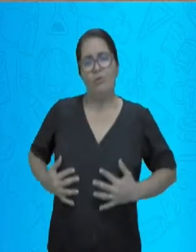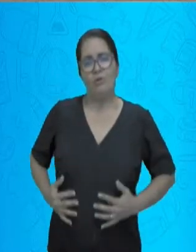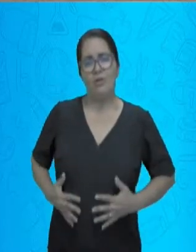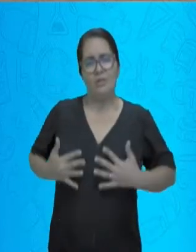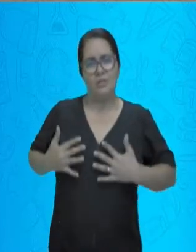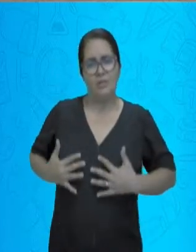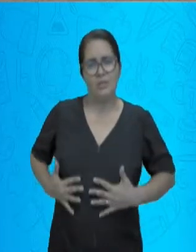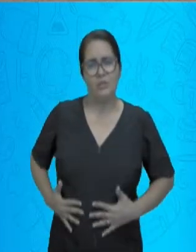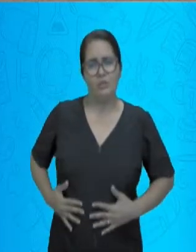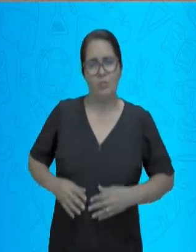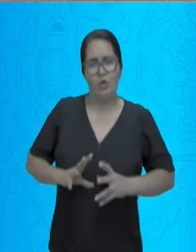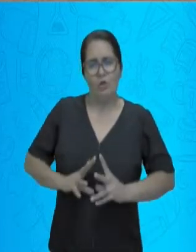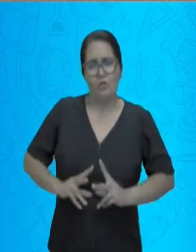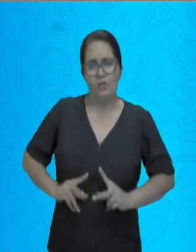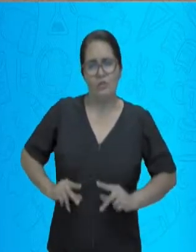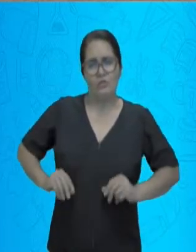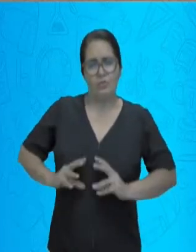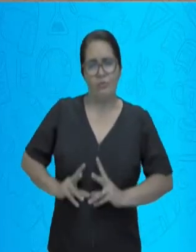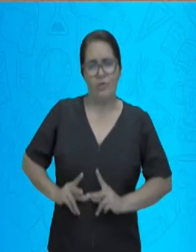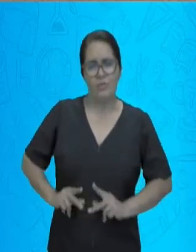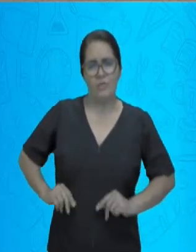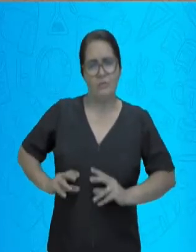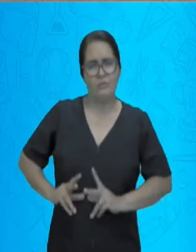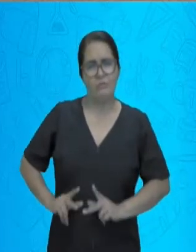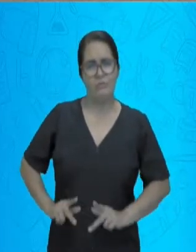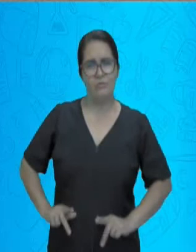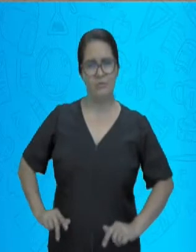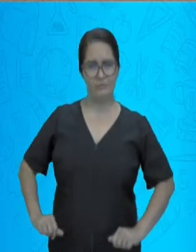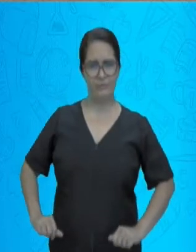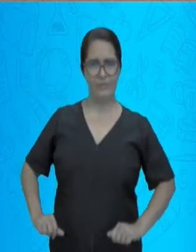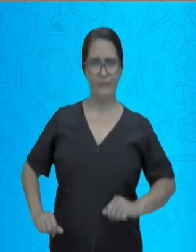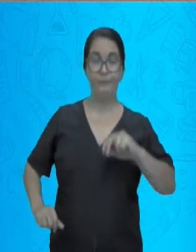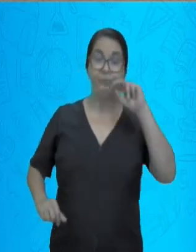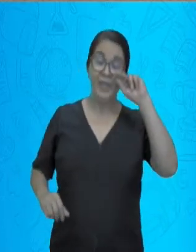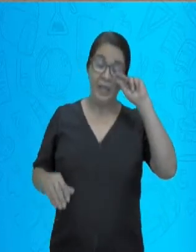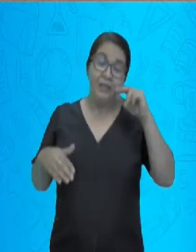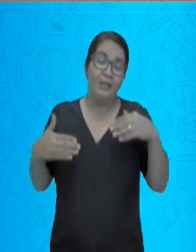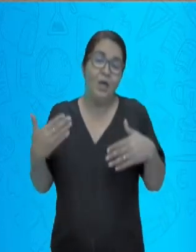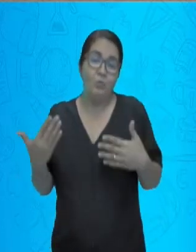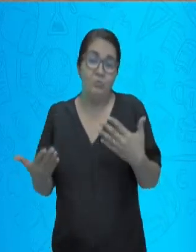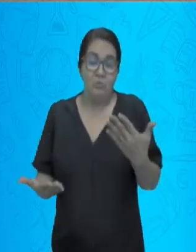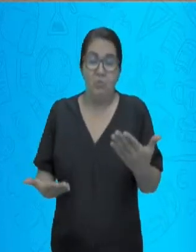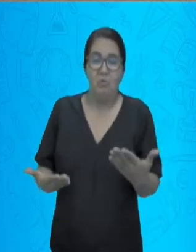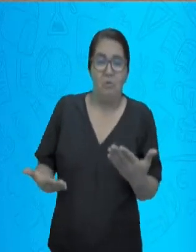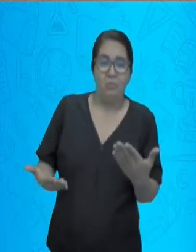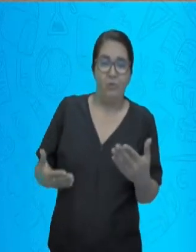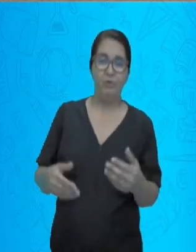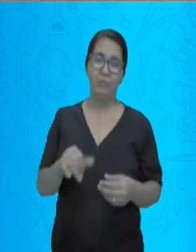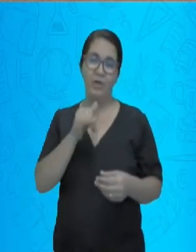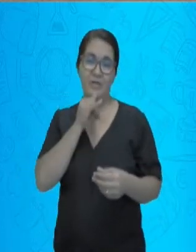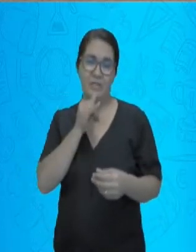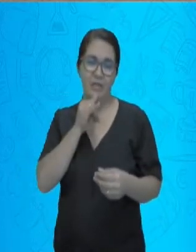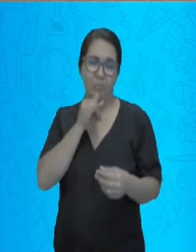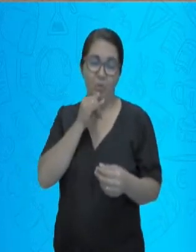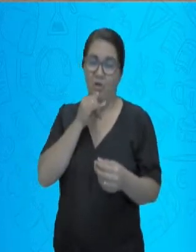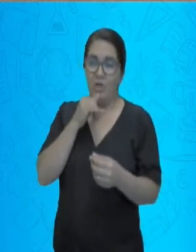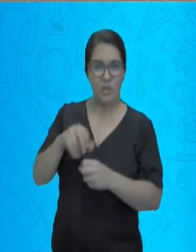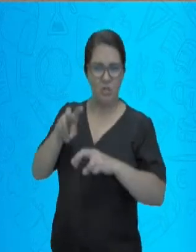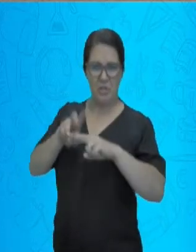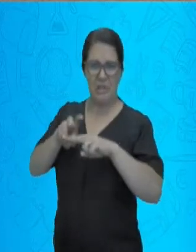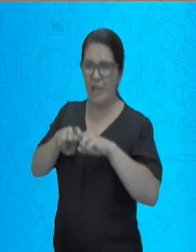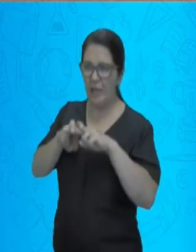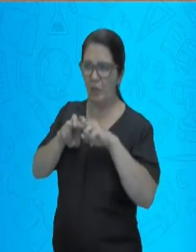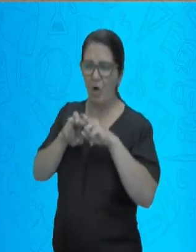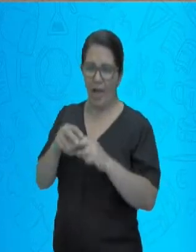corpo. Vamos pensar um pouquinho aqui comigo. Se a gente senta de qualquer maneira, em qualquer lugar e come rápido, nem mastiga direito,